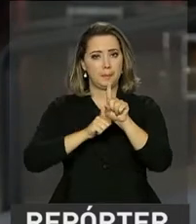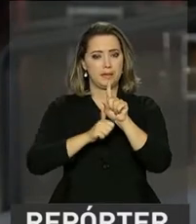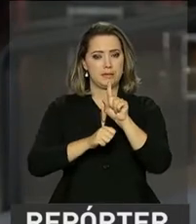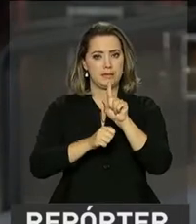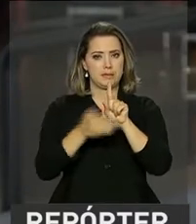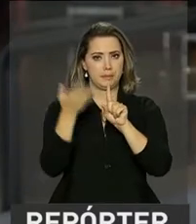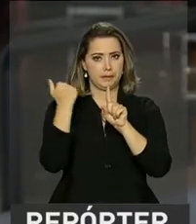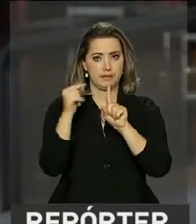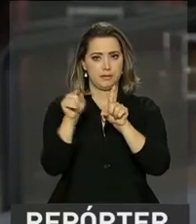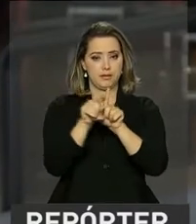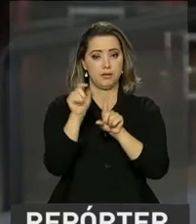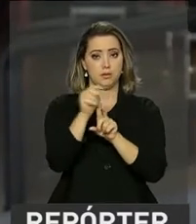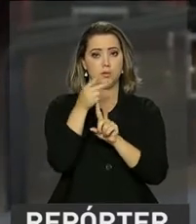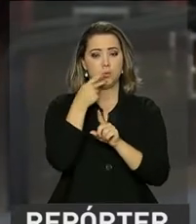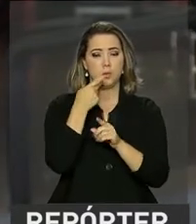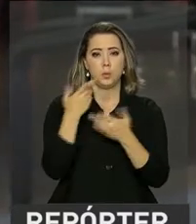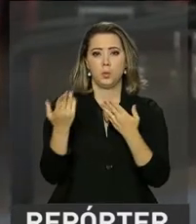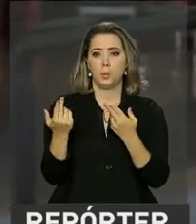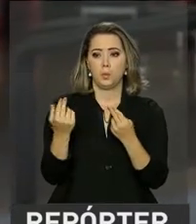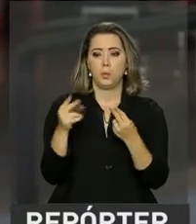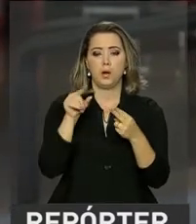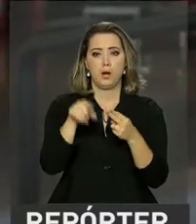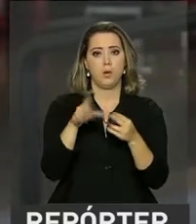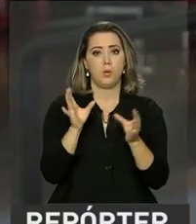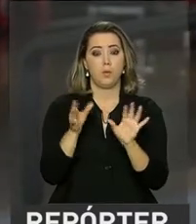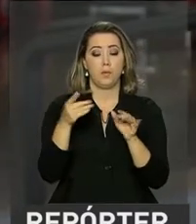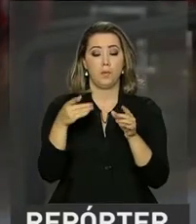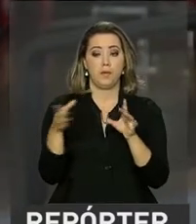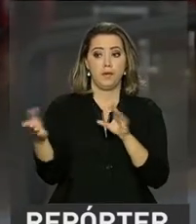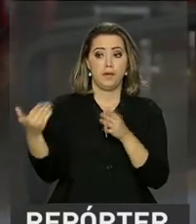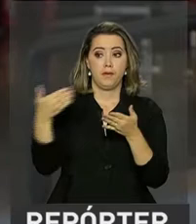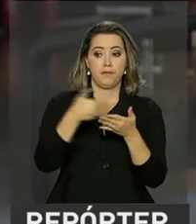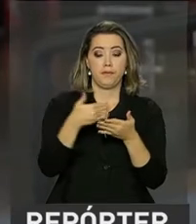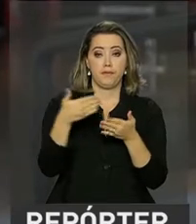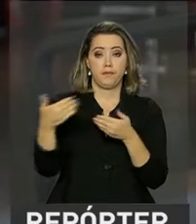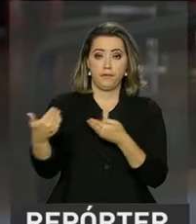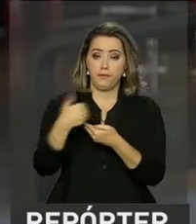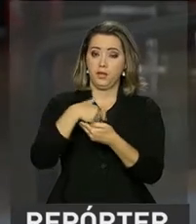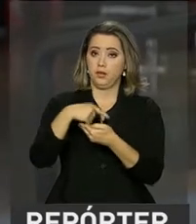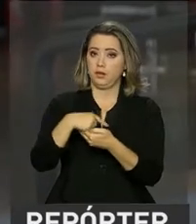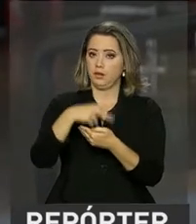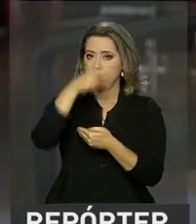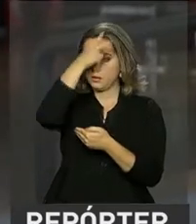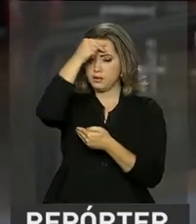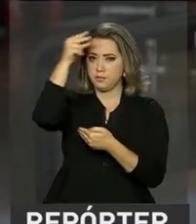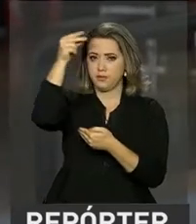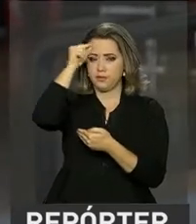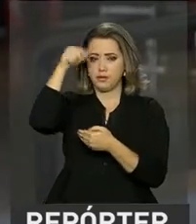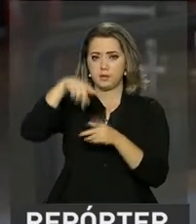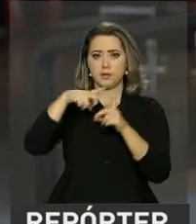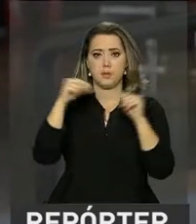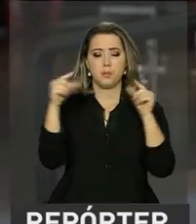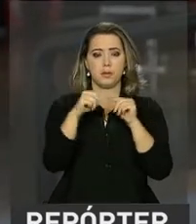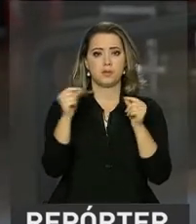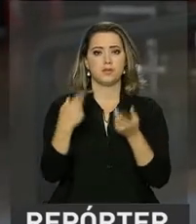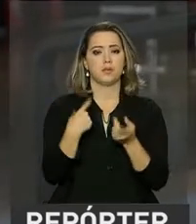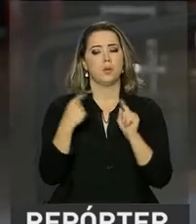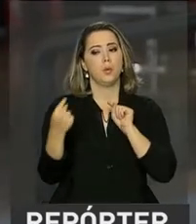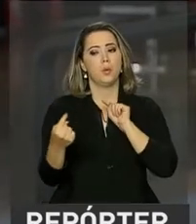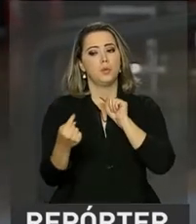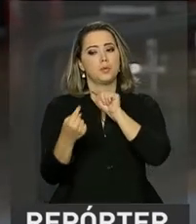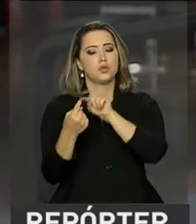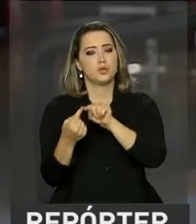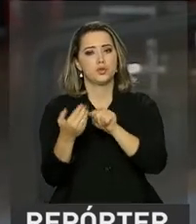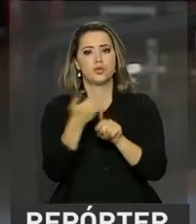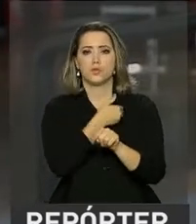coincidiu com a Marcha Nacional dos Prefeitos aqui à Brasília. A meta do governo é dar mais um pouco de fôlego a